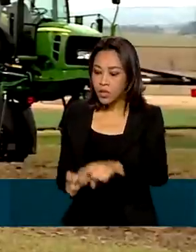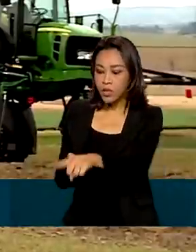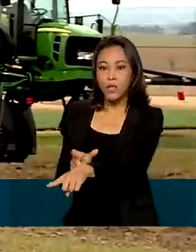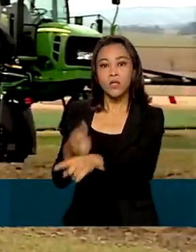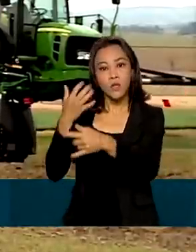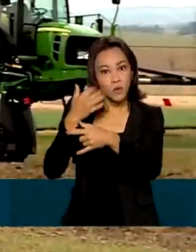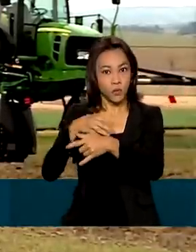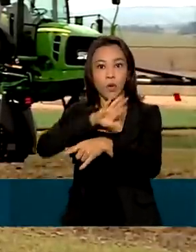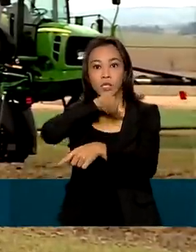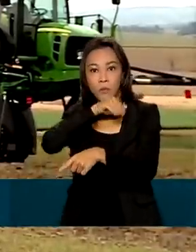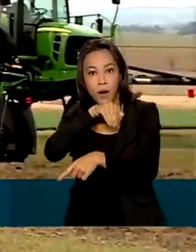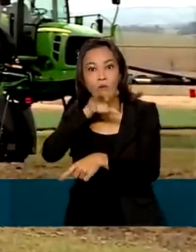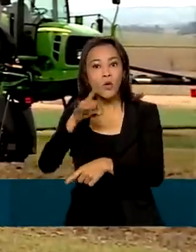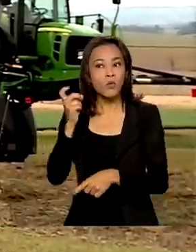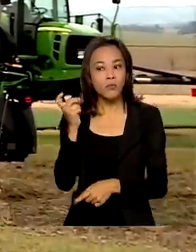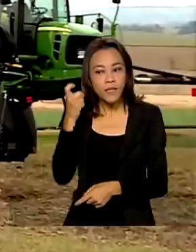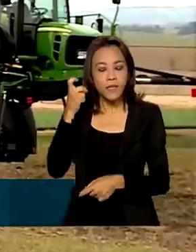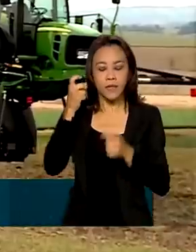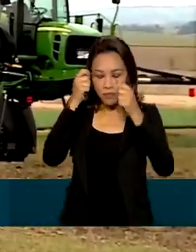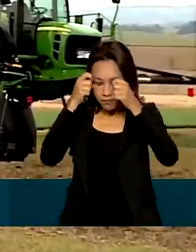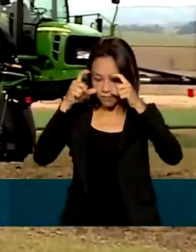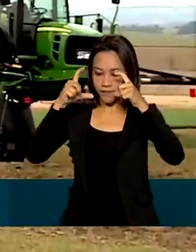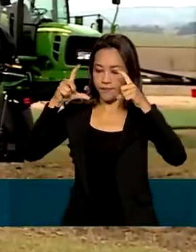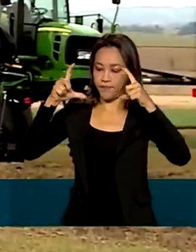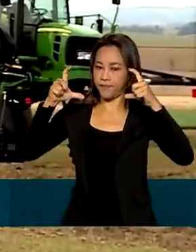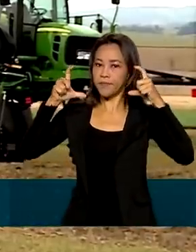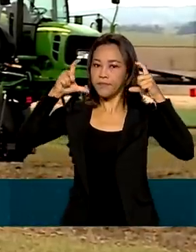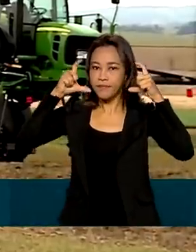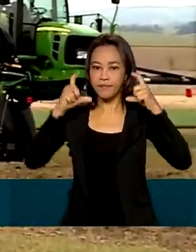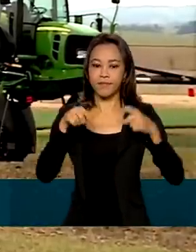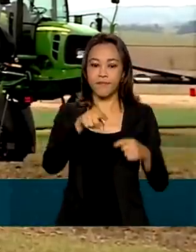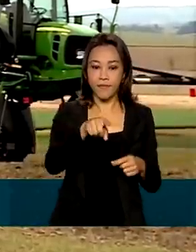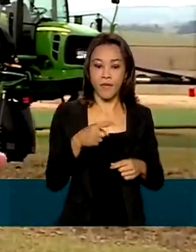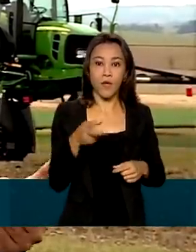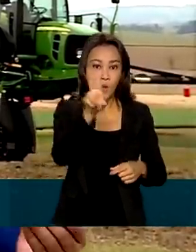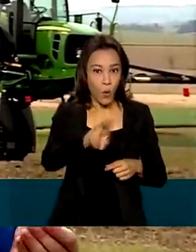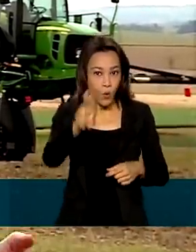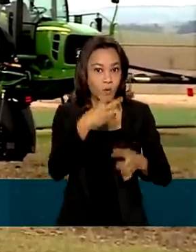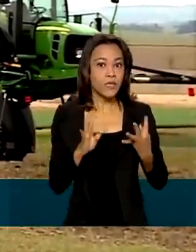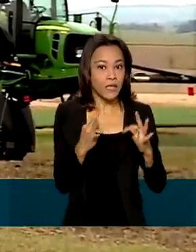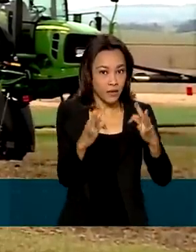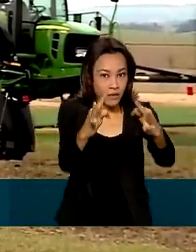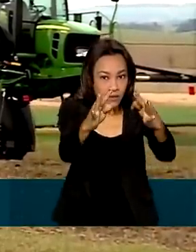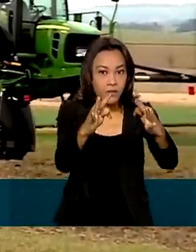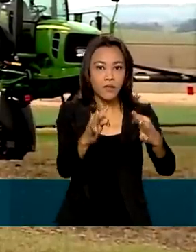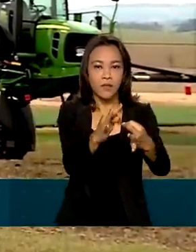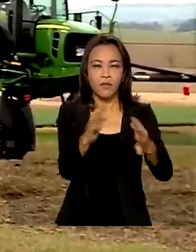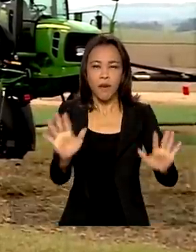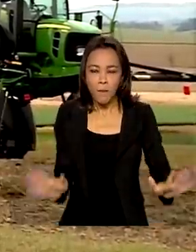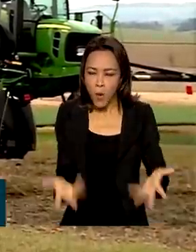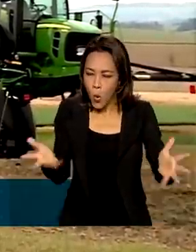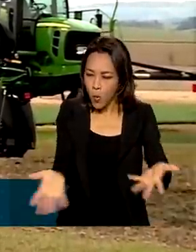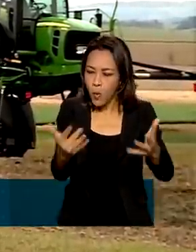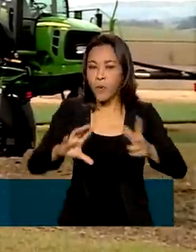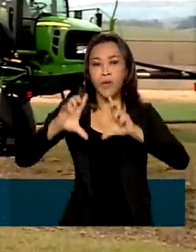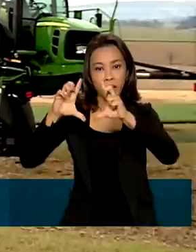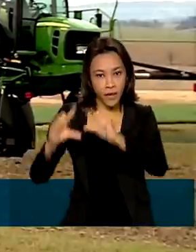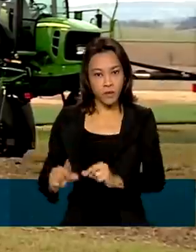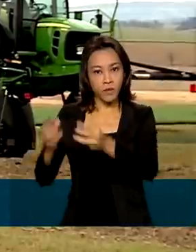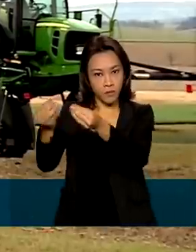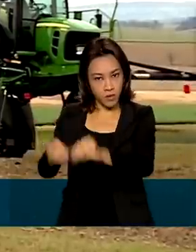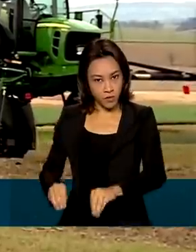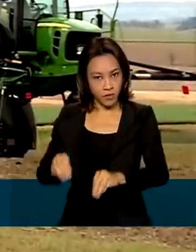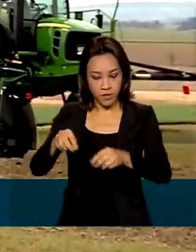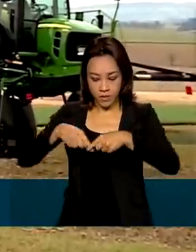Que o agronegócio utiliza das mais modernas tecnologias para aumentar a produtividade e diminuir custos, tanto na